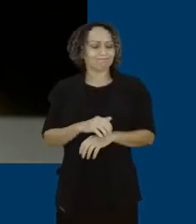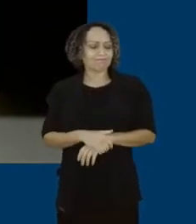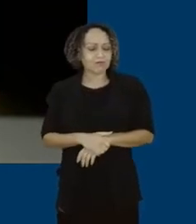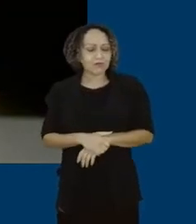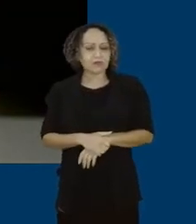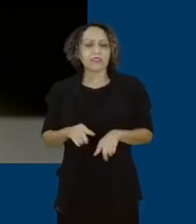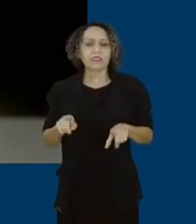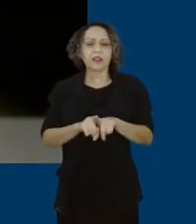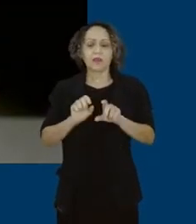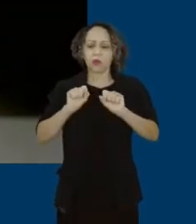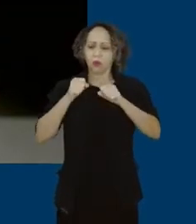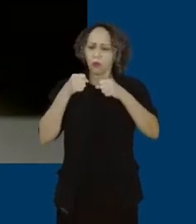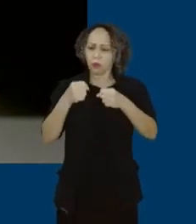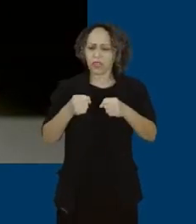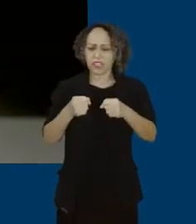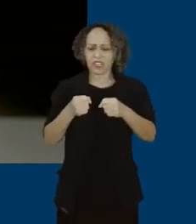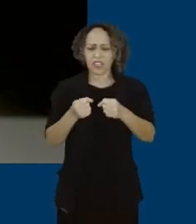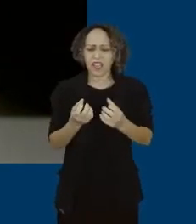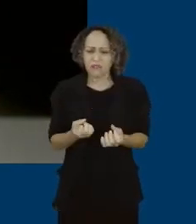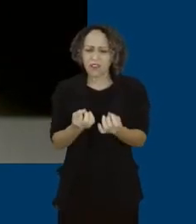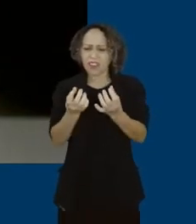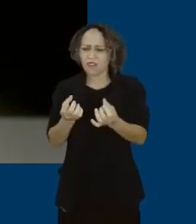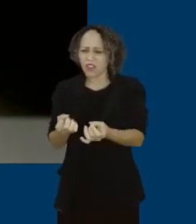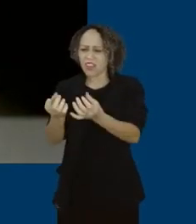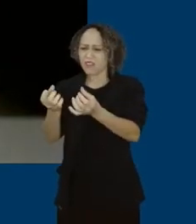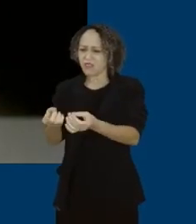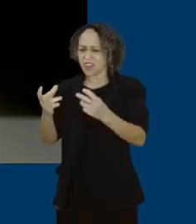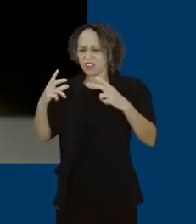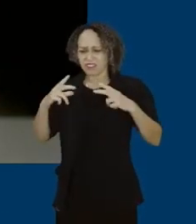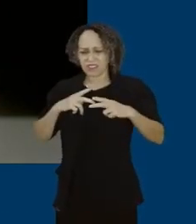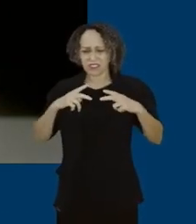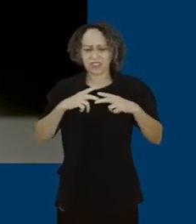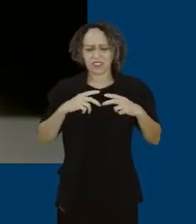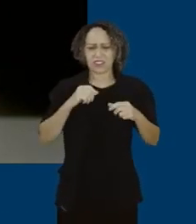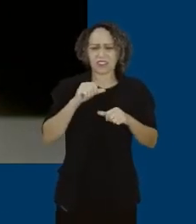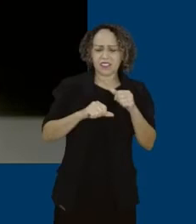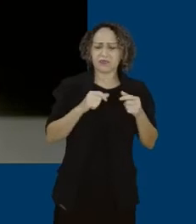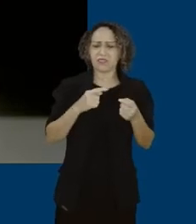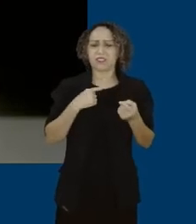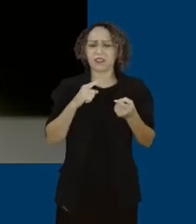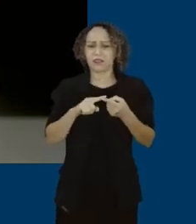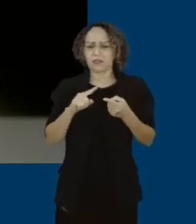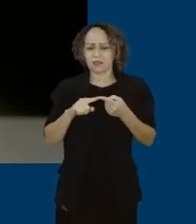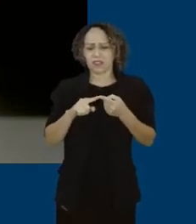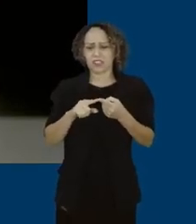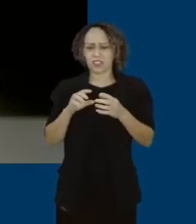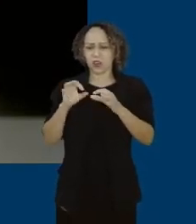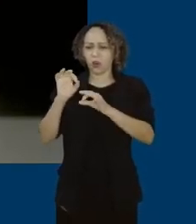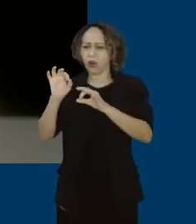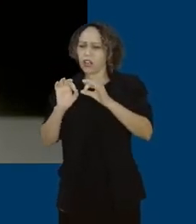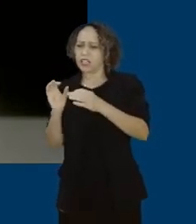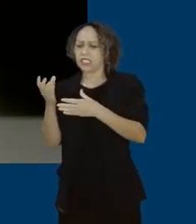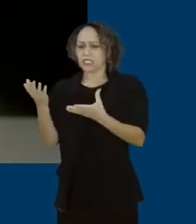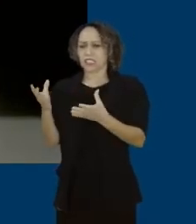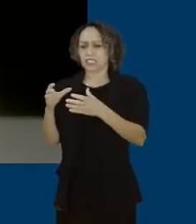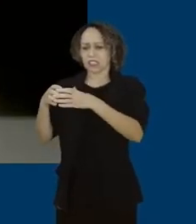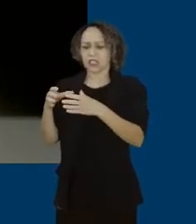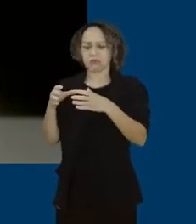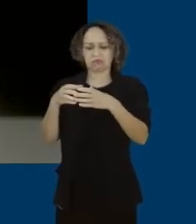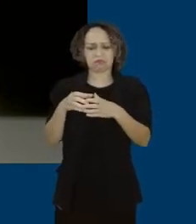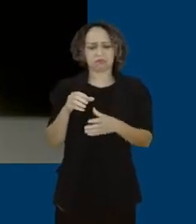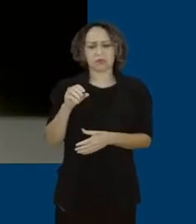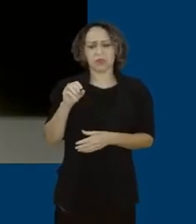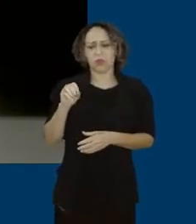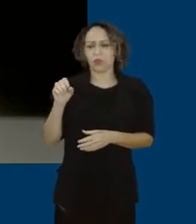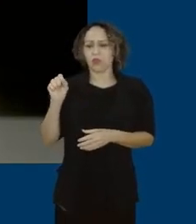combater também as privatizações que têm sido feitas através de OSCIPs, OSS. Em Minas Gerais, o governo Zeman,